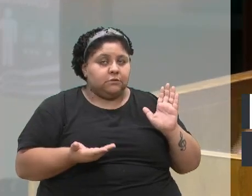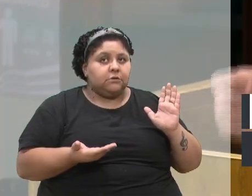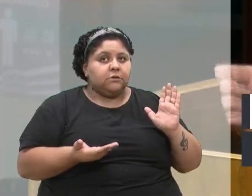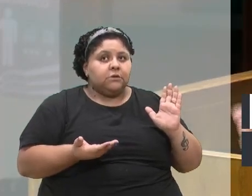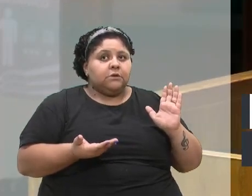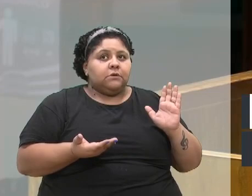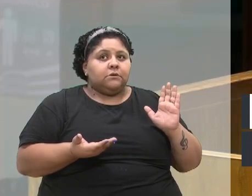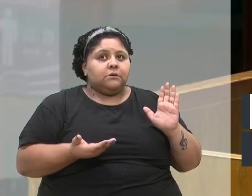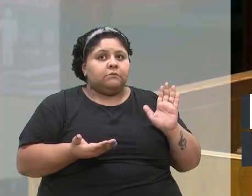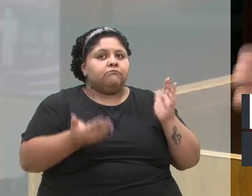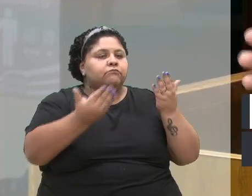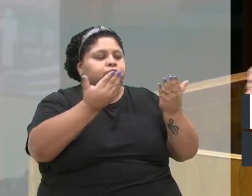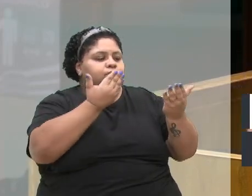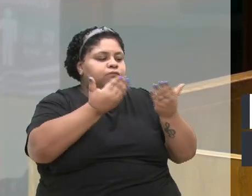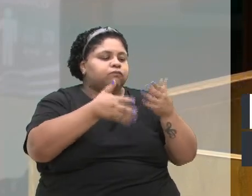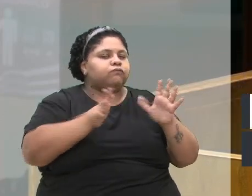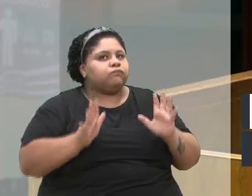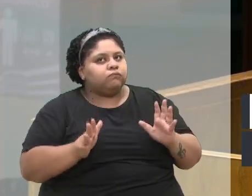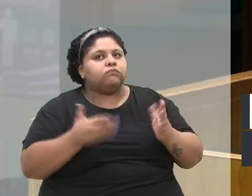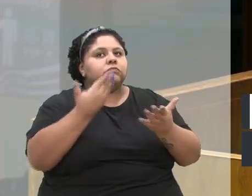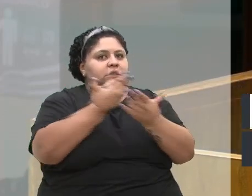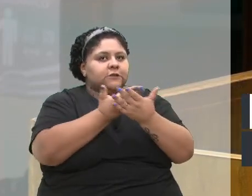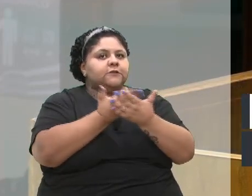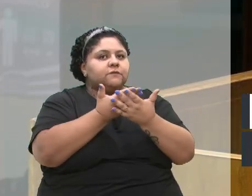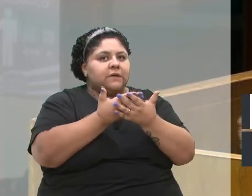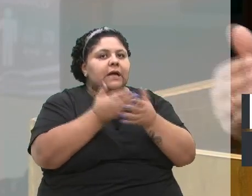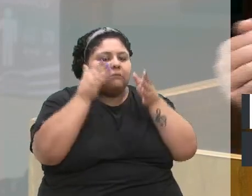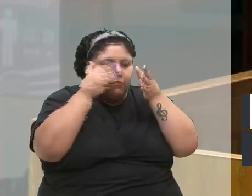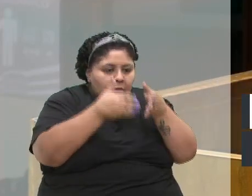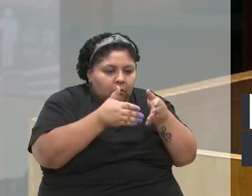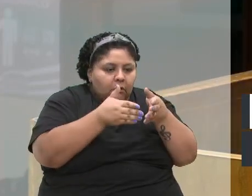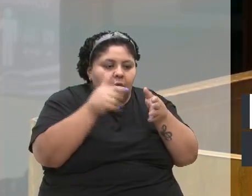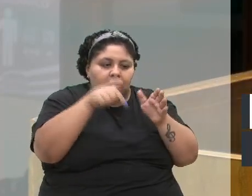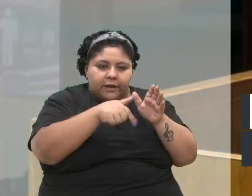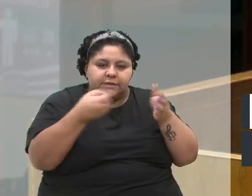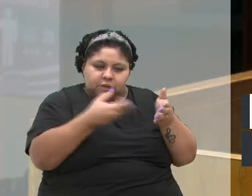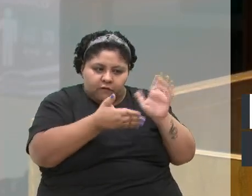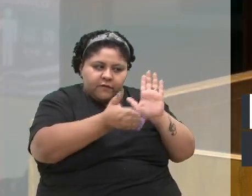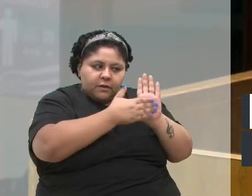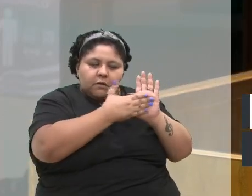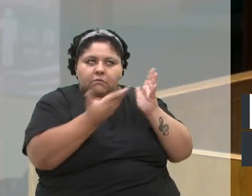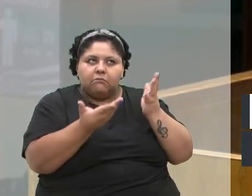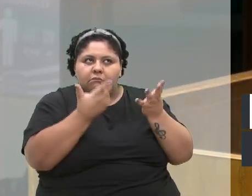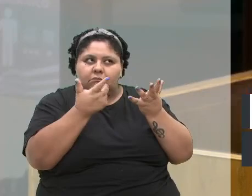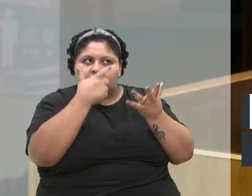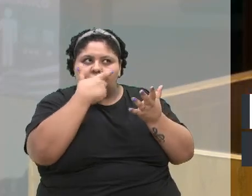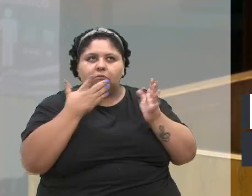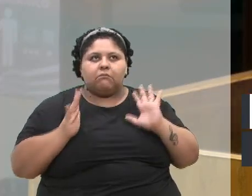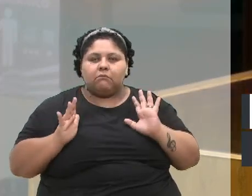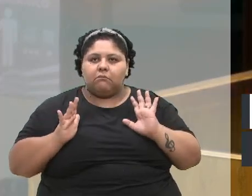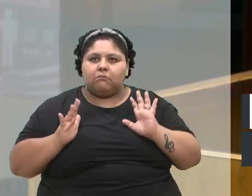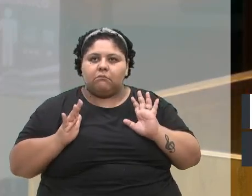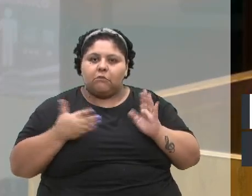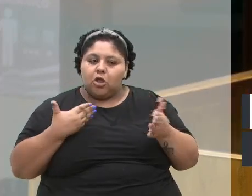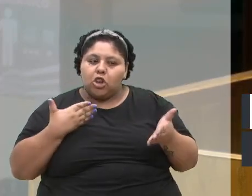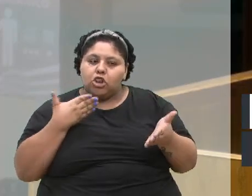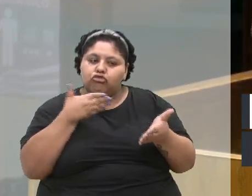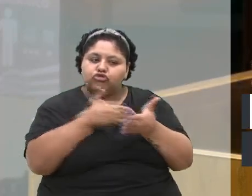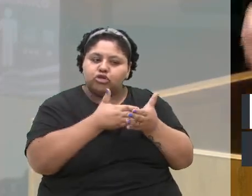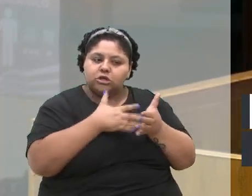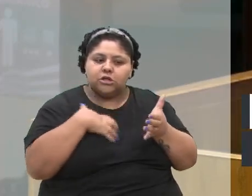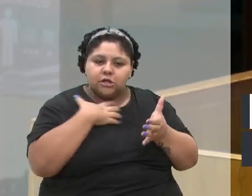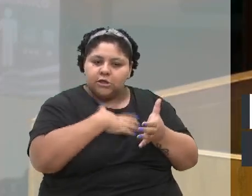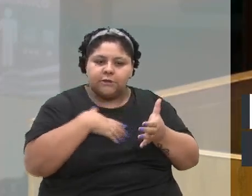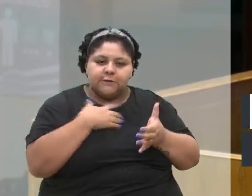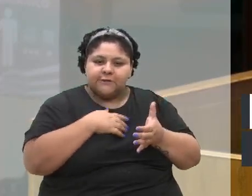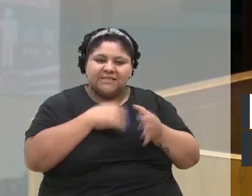Vão ser analisadas, vão ser estudadas e essas novas propostas talvez elas não atinjam de forma tão